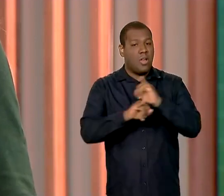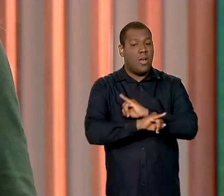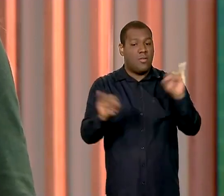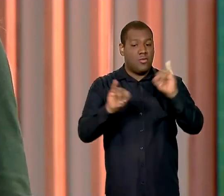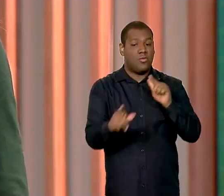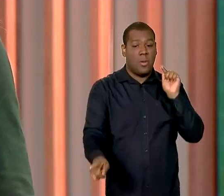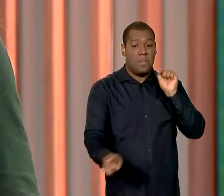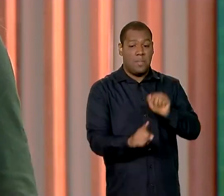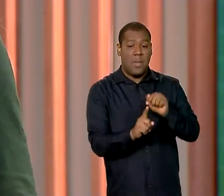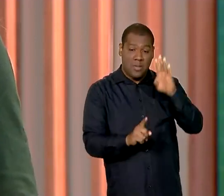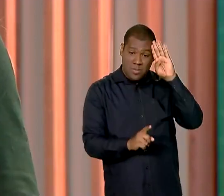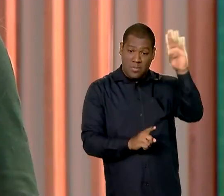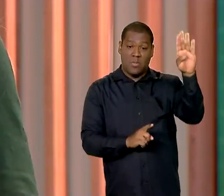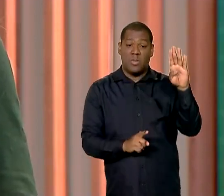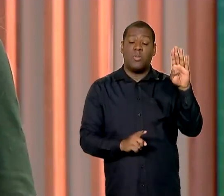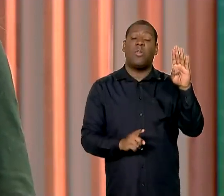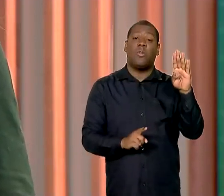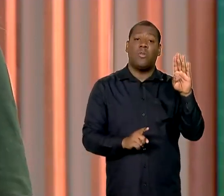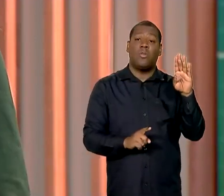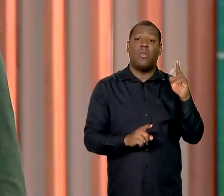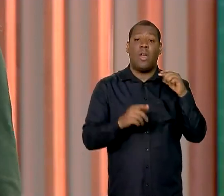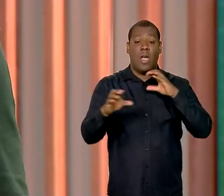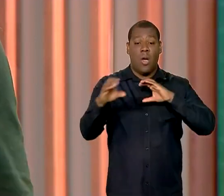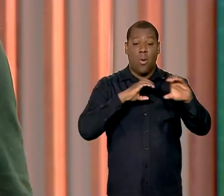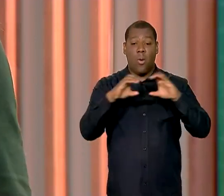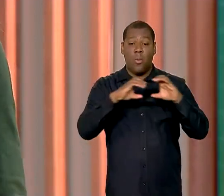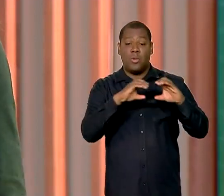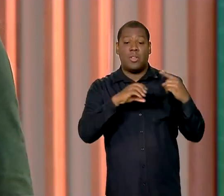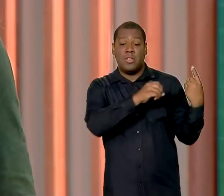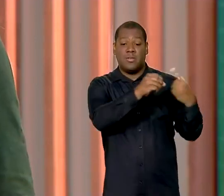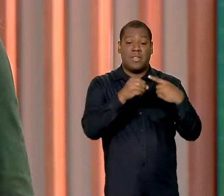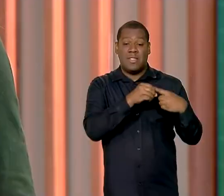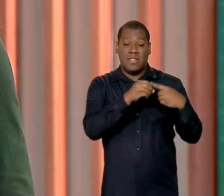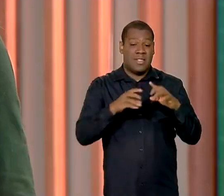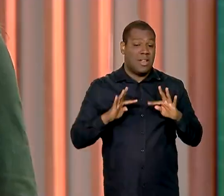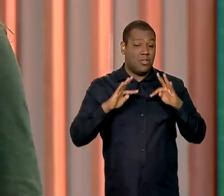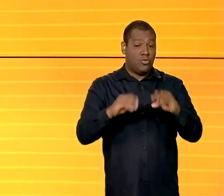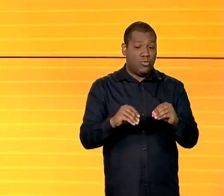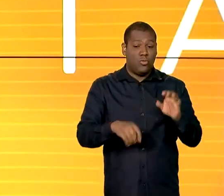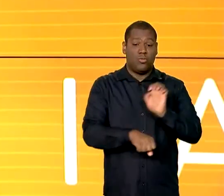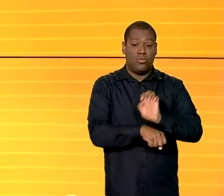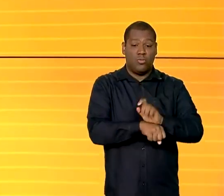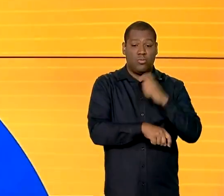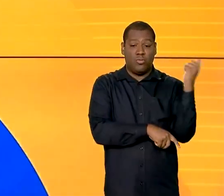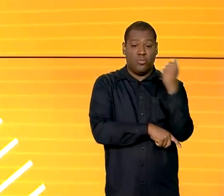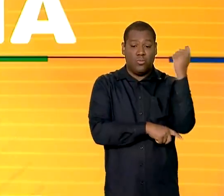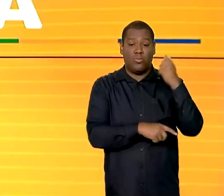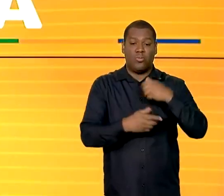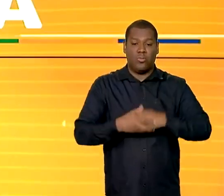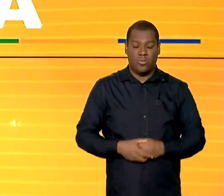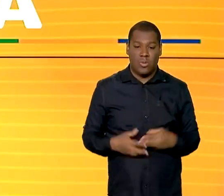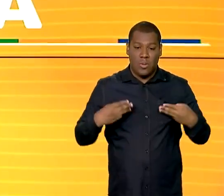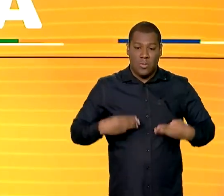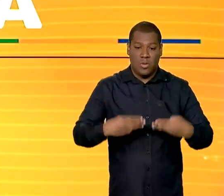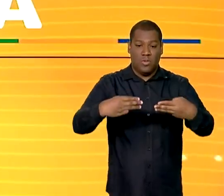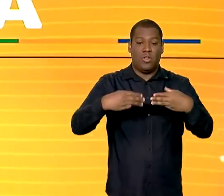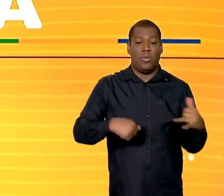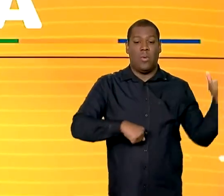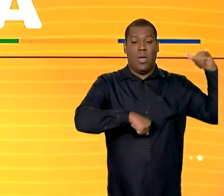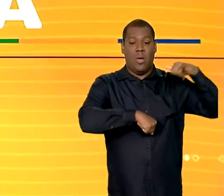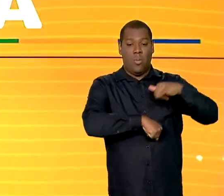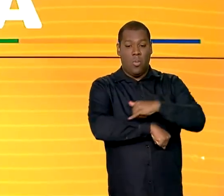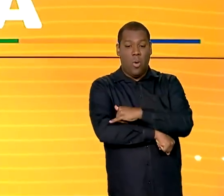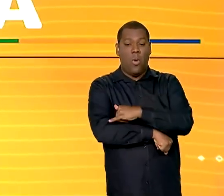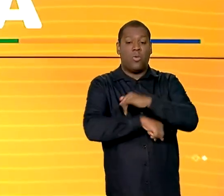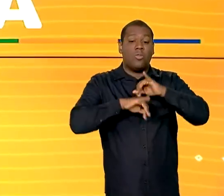prioridade é restabelecer a comunicação em todas as cidades do Estado. Já o Ministério de Portos e Aeroportos